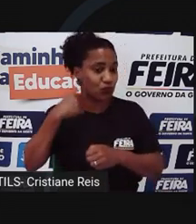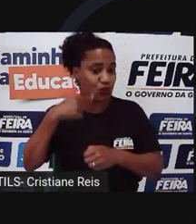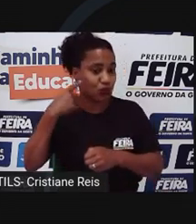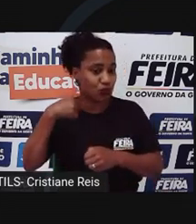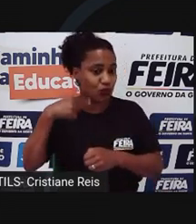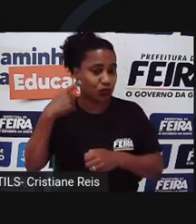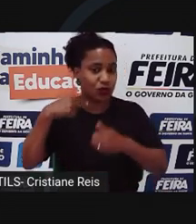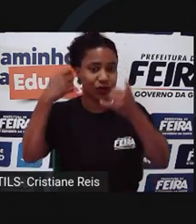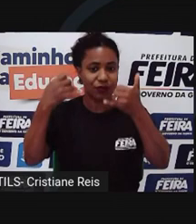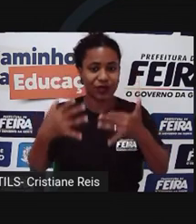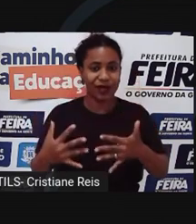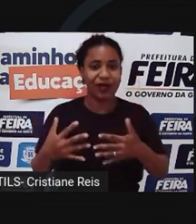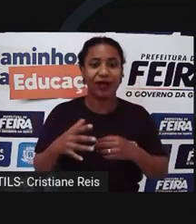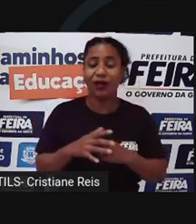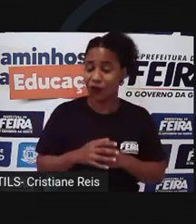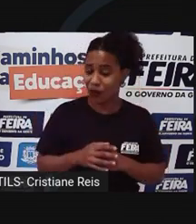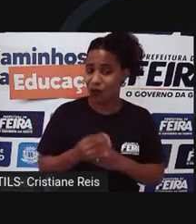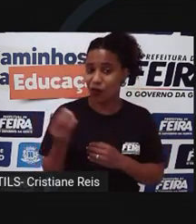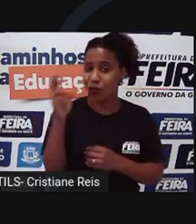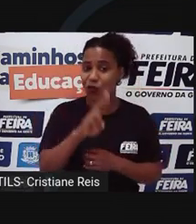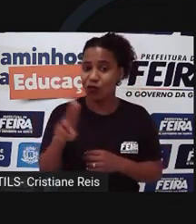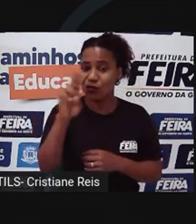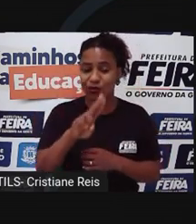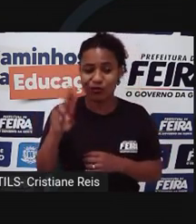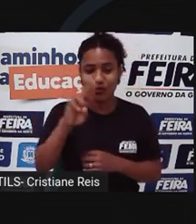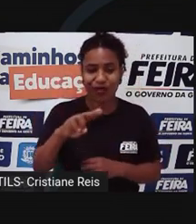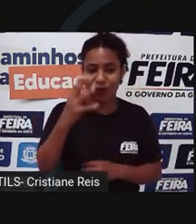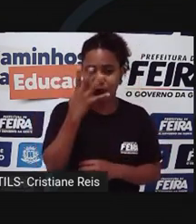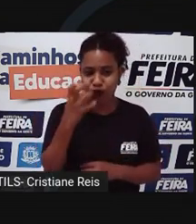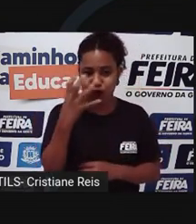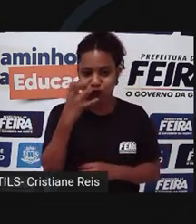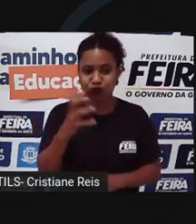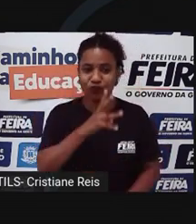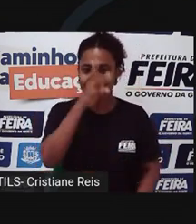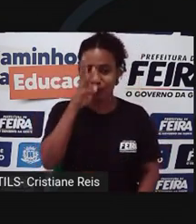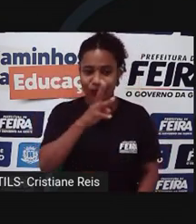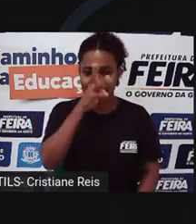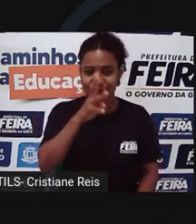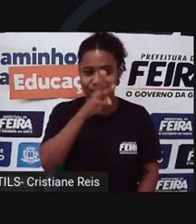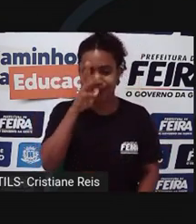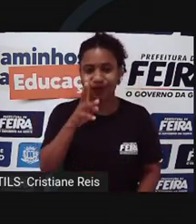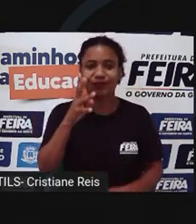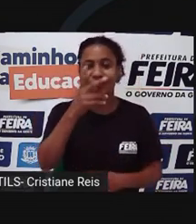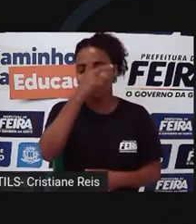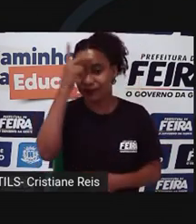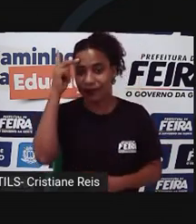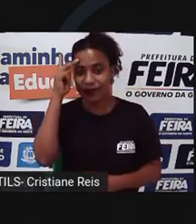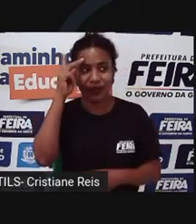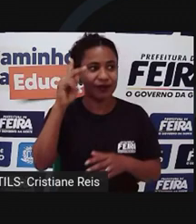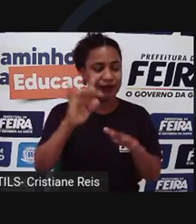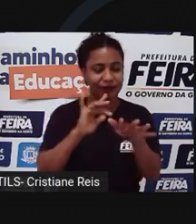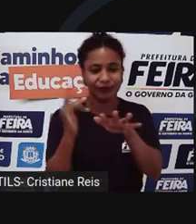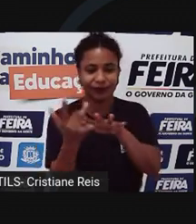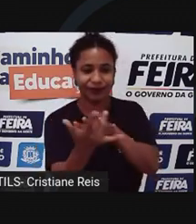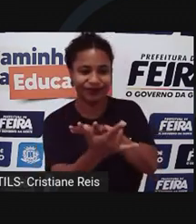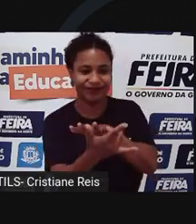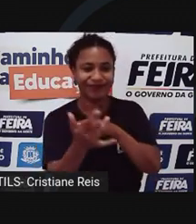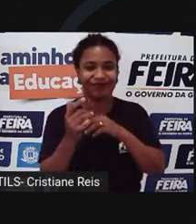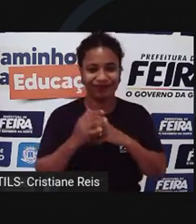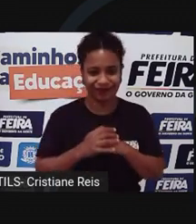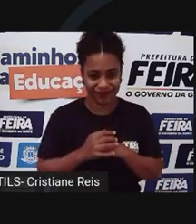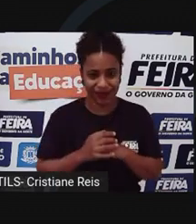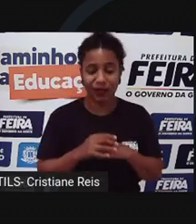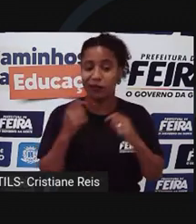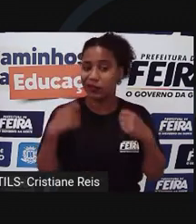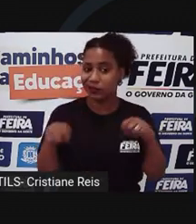é o uso indevido de imagem. Atualmente, com a grande exposição das pessoas nas redes sociais, é importante